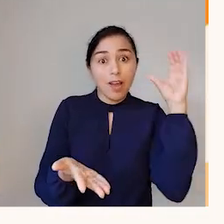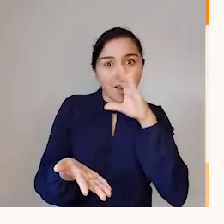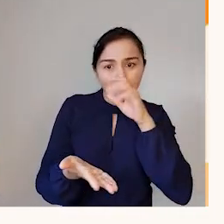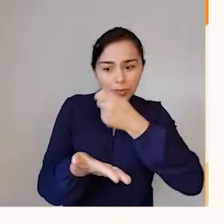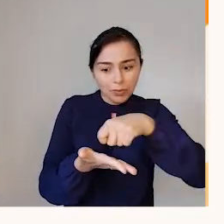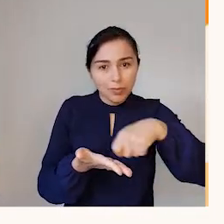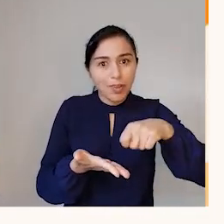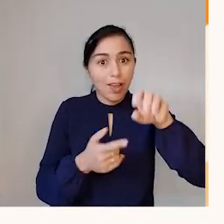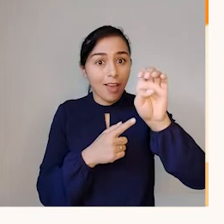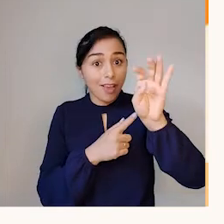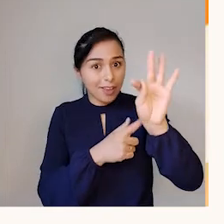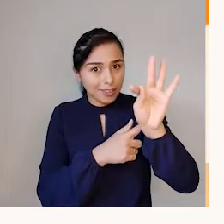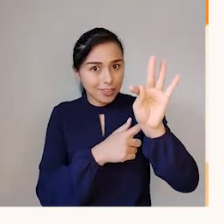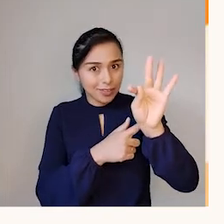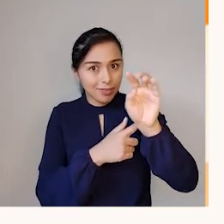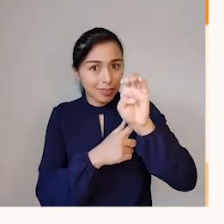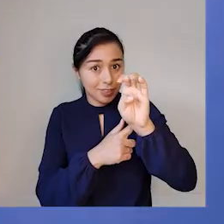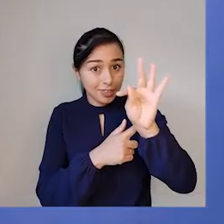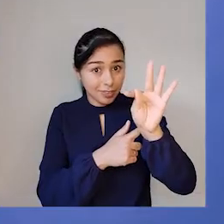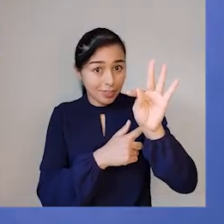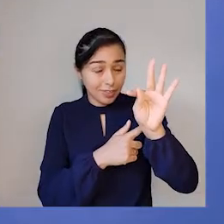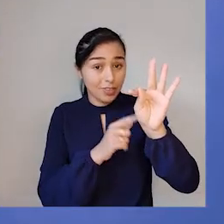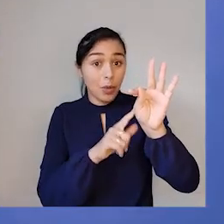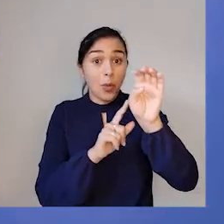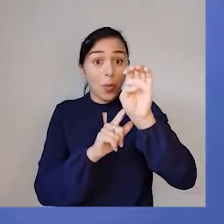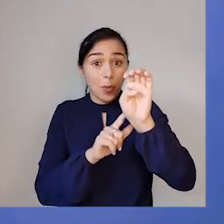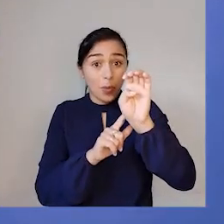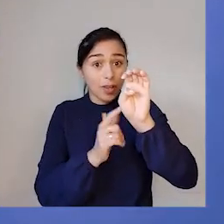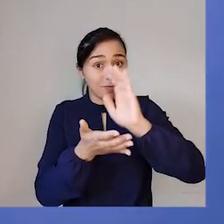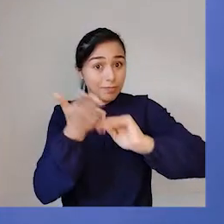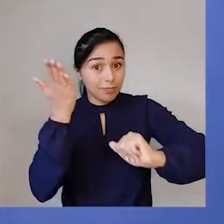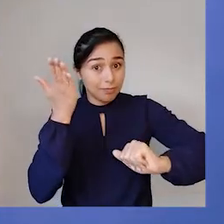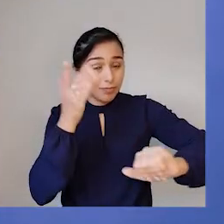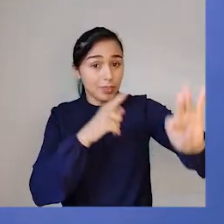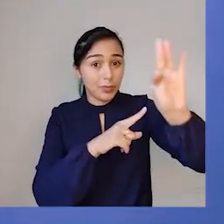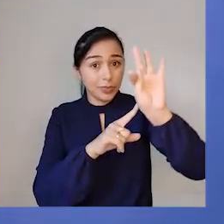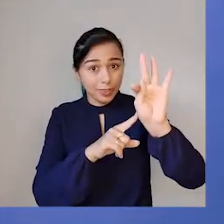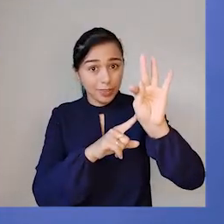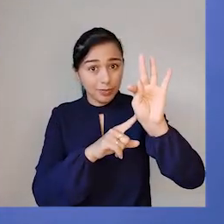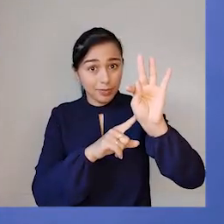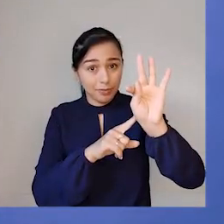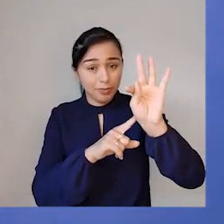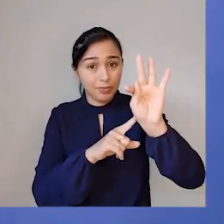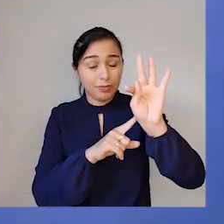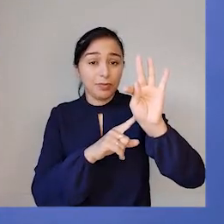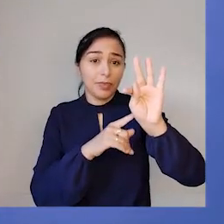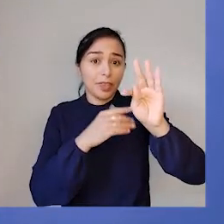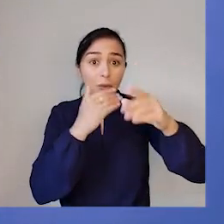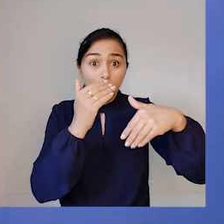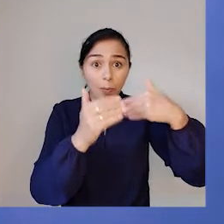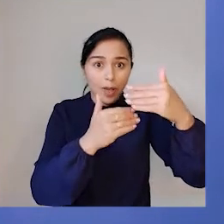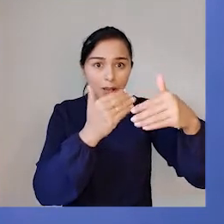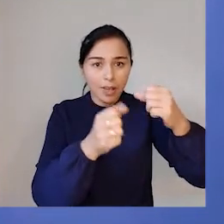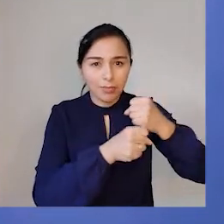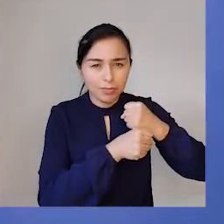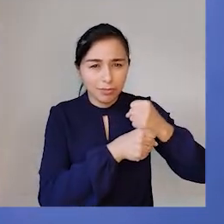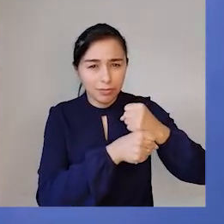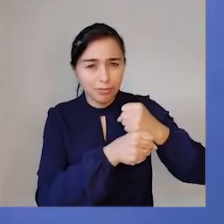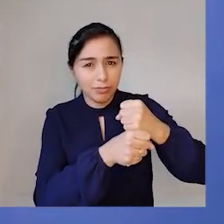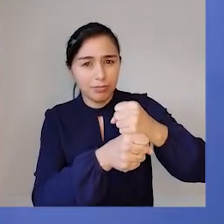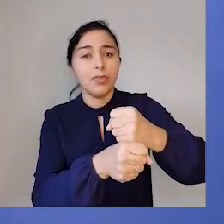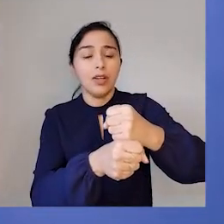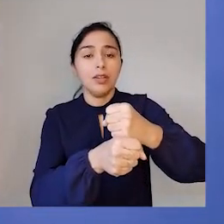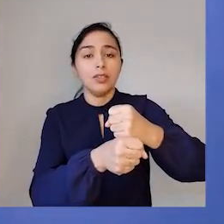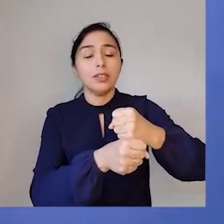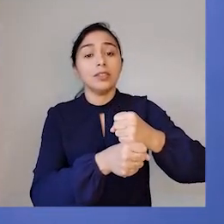termo et, até o E ser subtraído e ficar só o T. E, ao longo do tempo, ao invés de escrever o